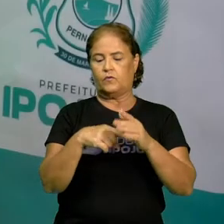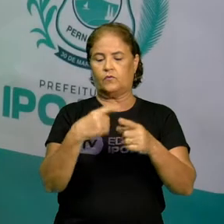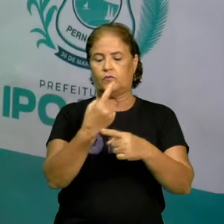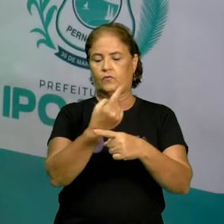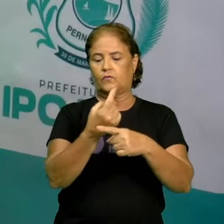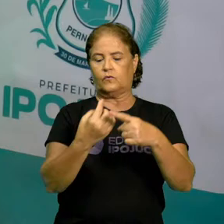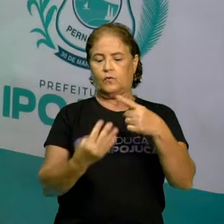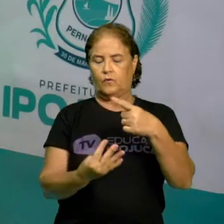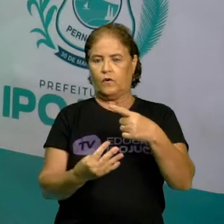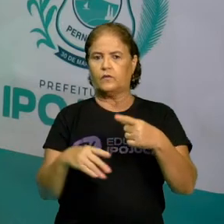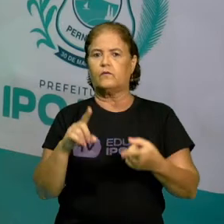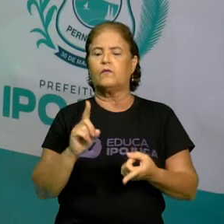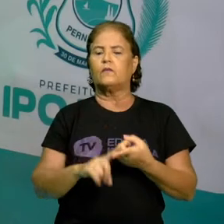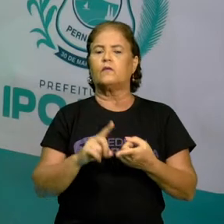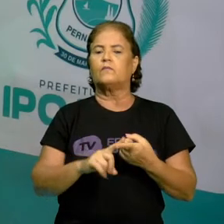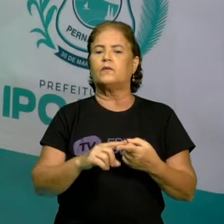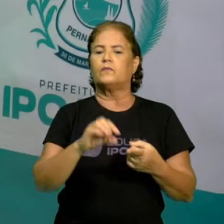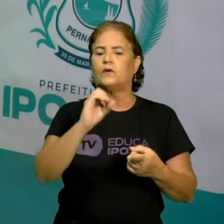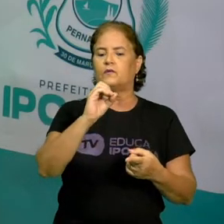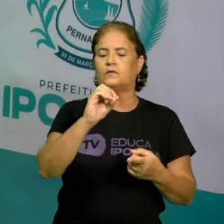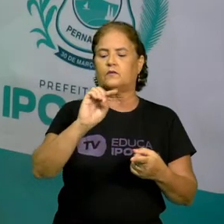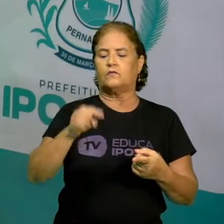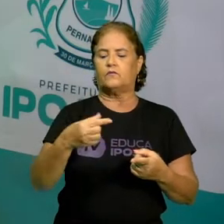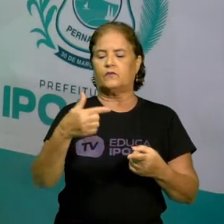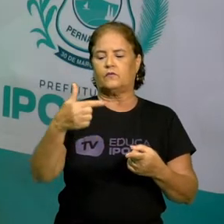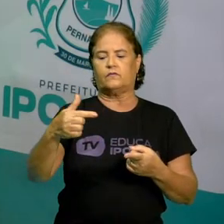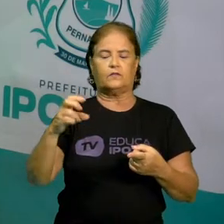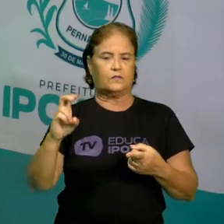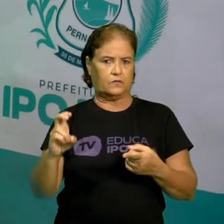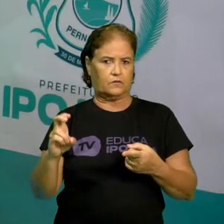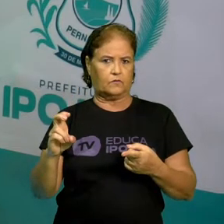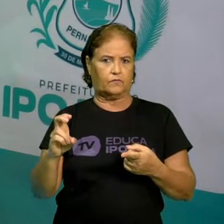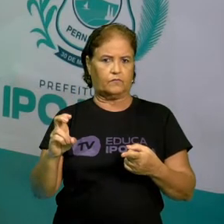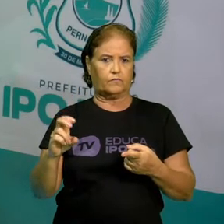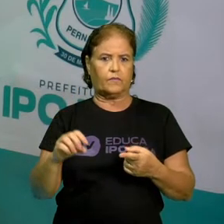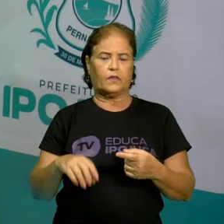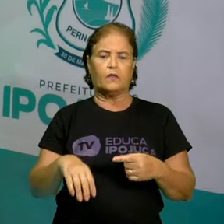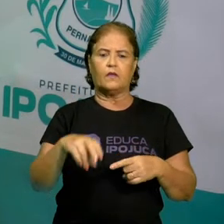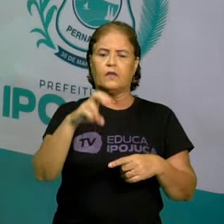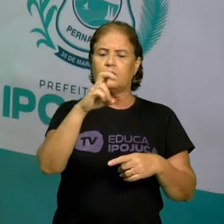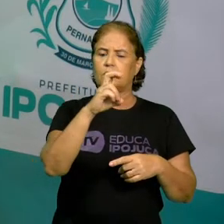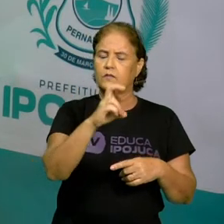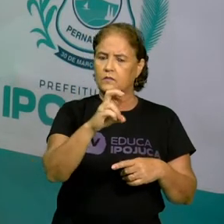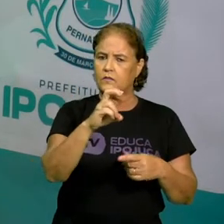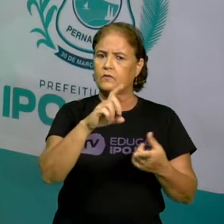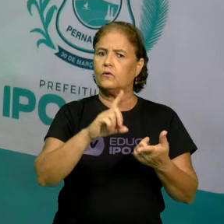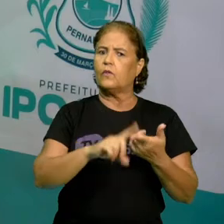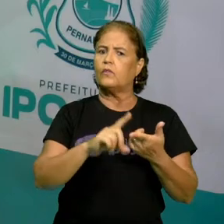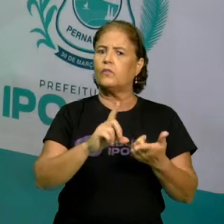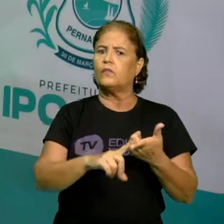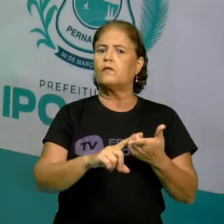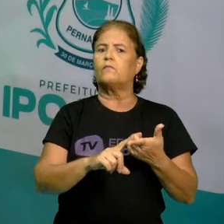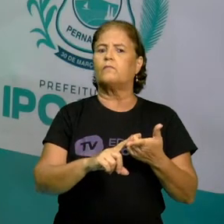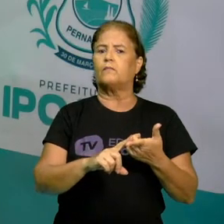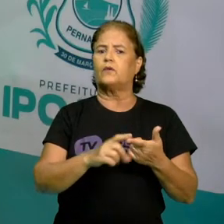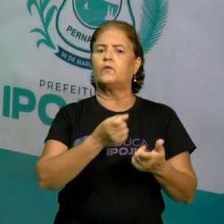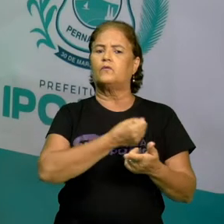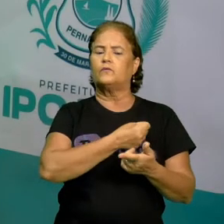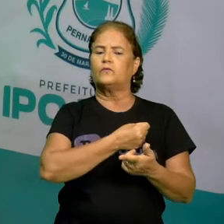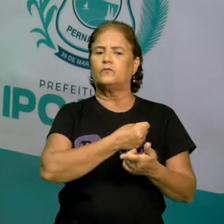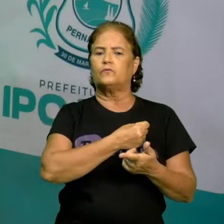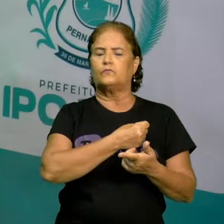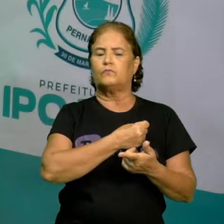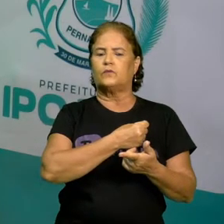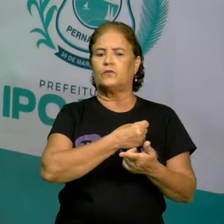5, também é um número racional. Como assim? Racional não é uma fração? Mas 5